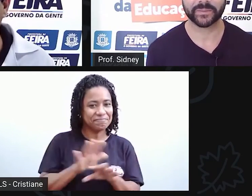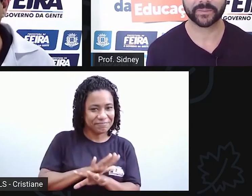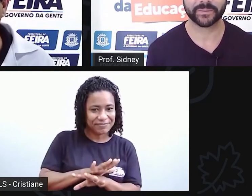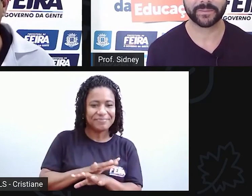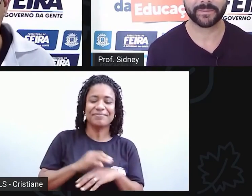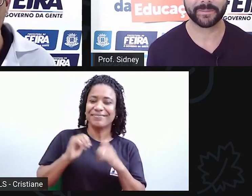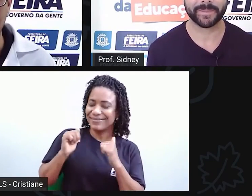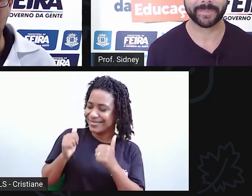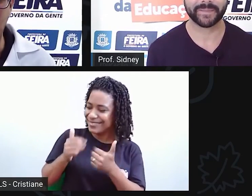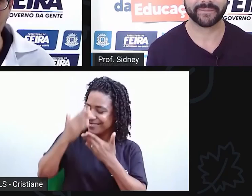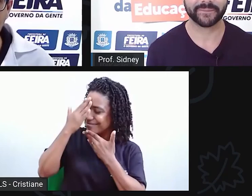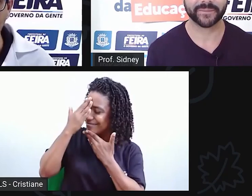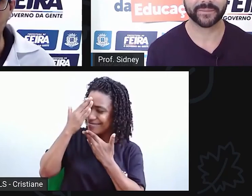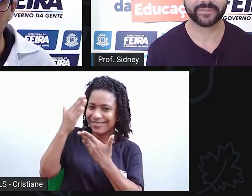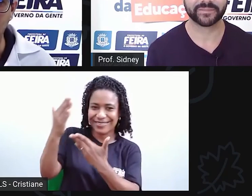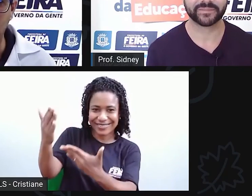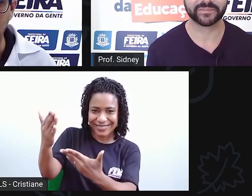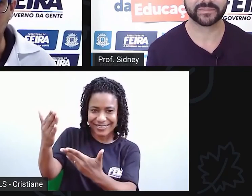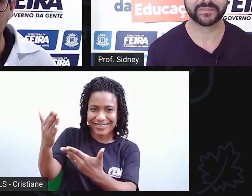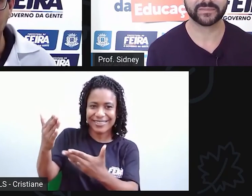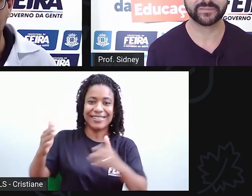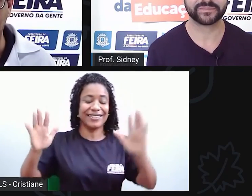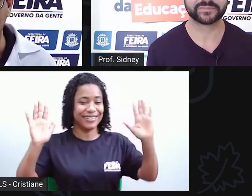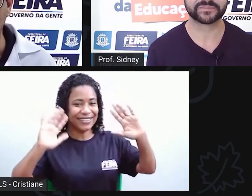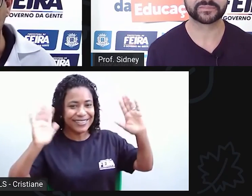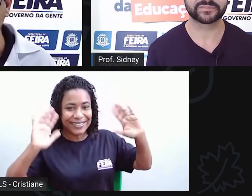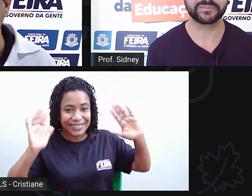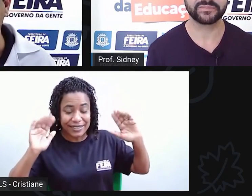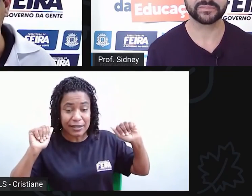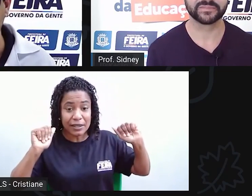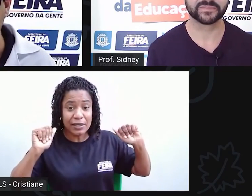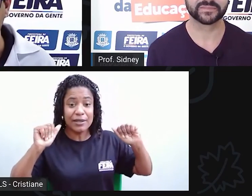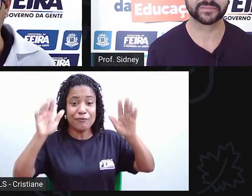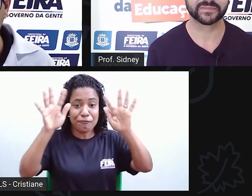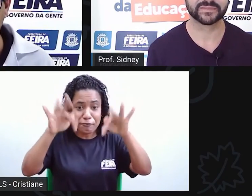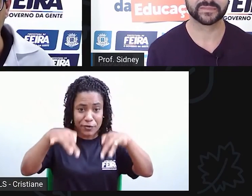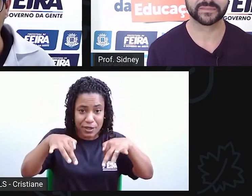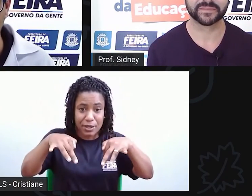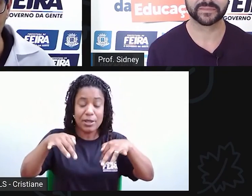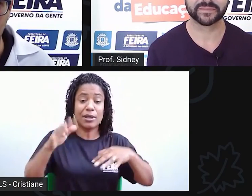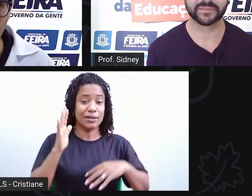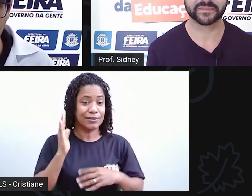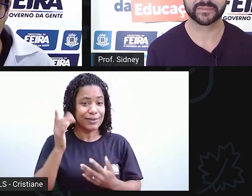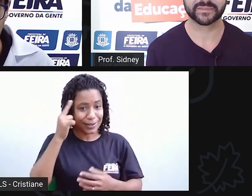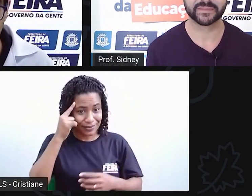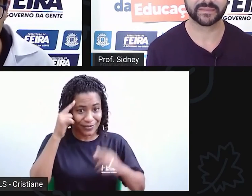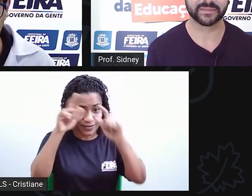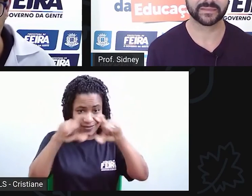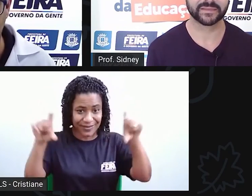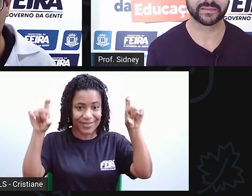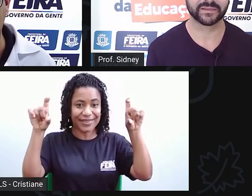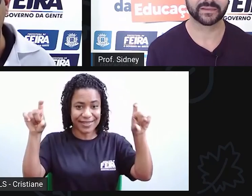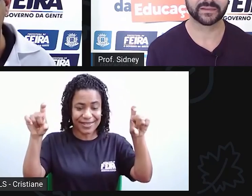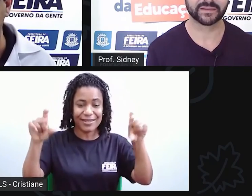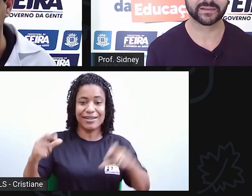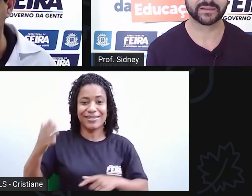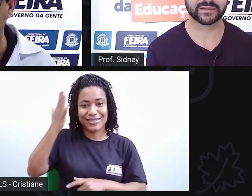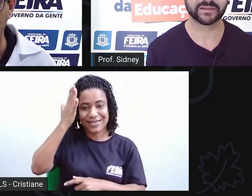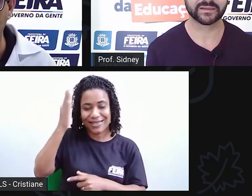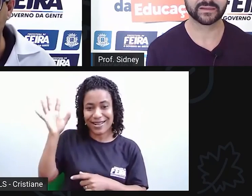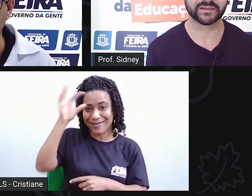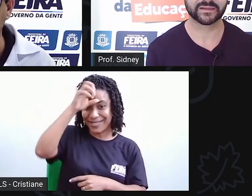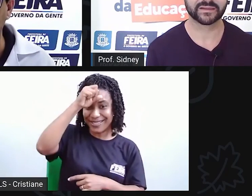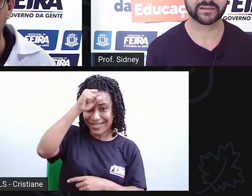obrigado, Sidney. Pessoal, a gente vai ficando por aqui, lembrando que os temas que a gente está discutindo no momento Saberes e Viveres podem ser